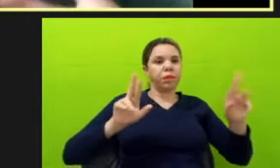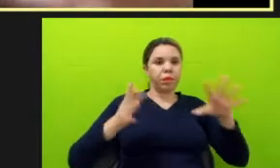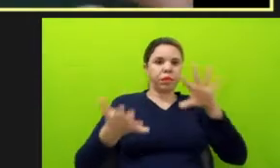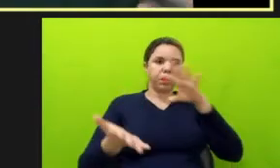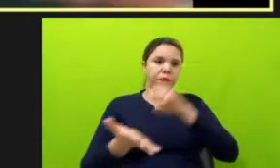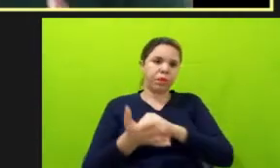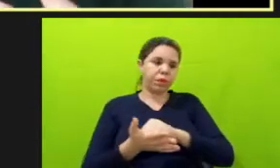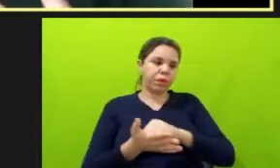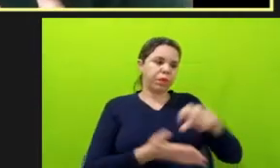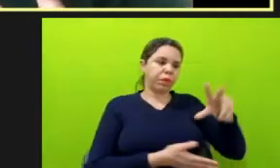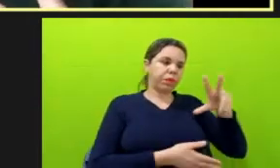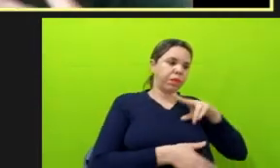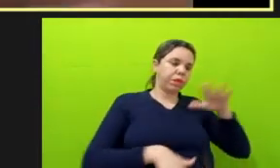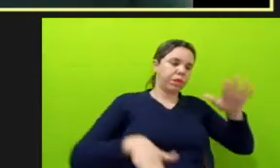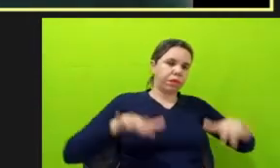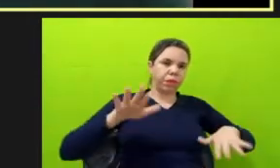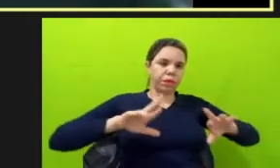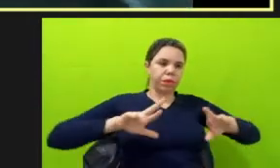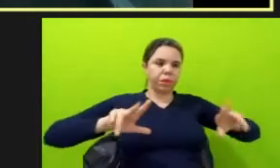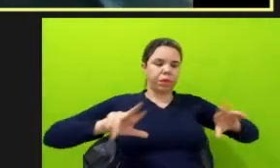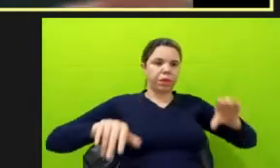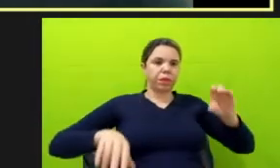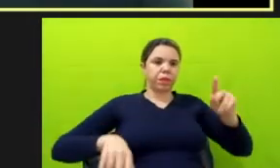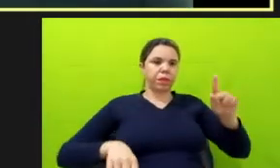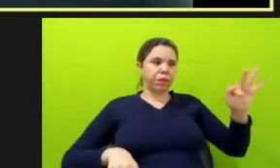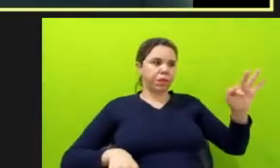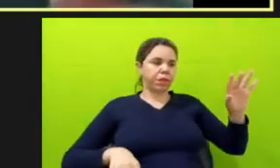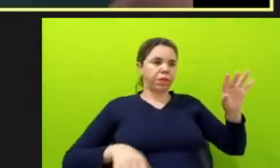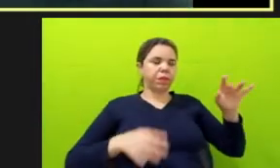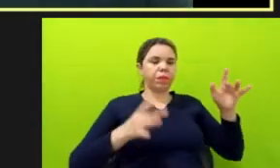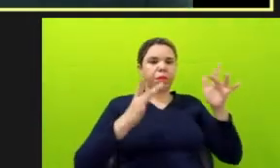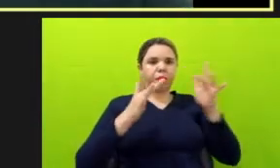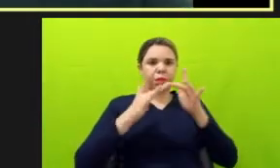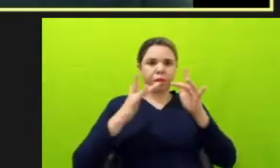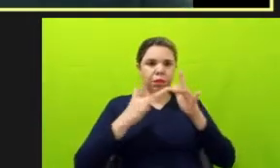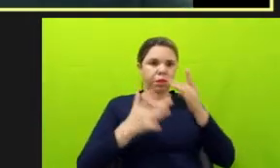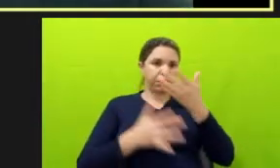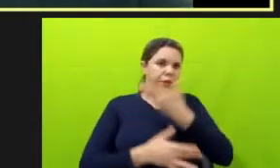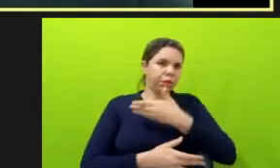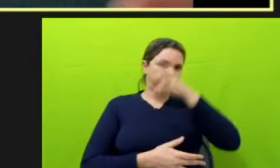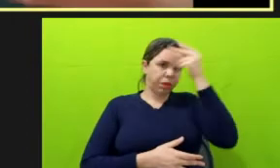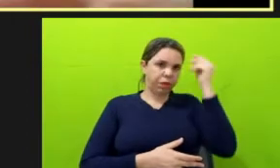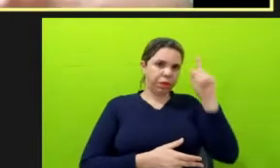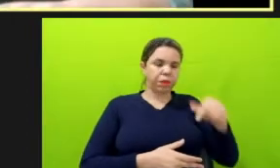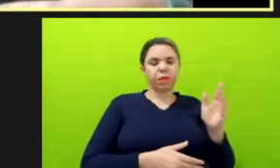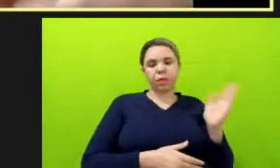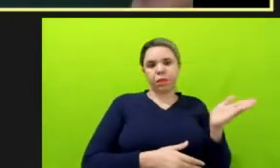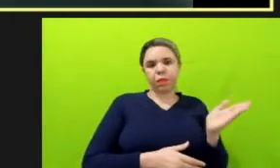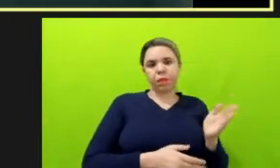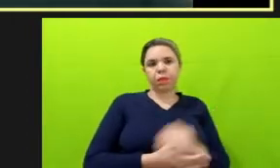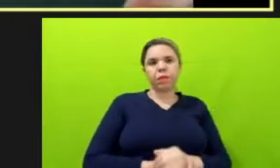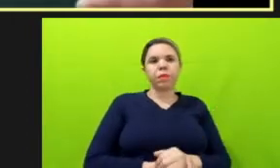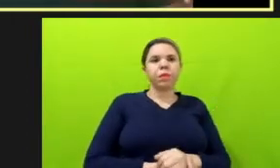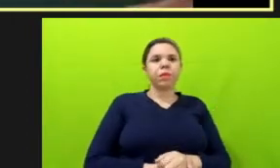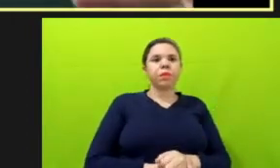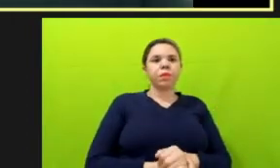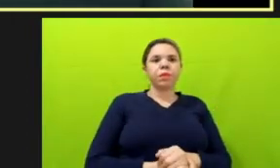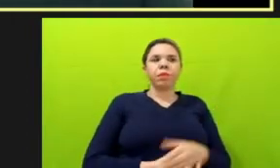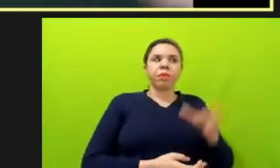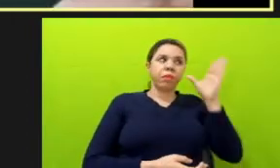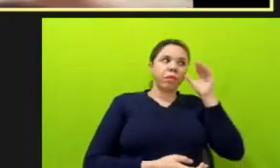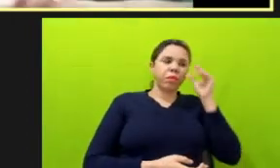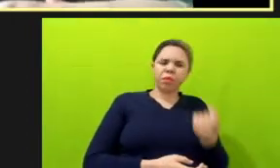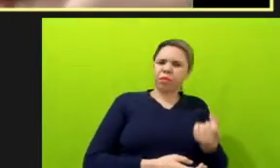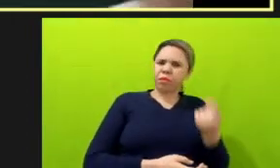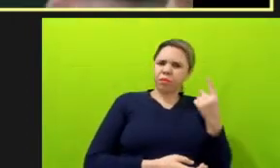né, o CPF, ele tá, enfim, ele é muito público, né, já é um dado muito público, então, é curioso ver, é